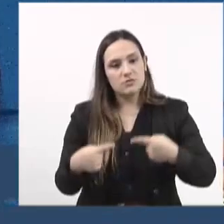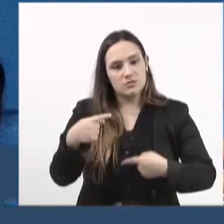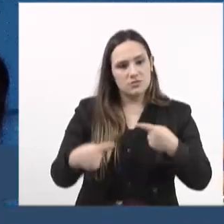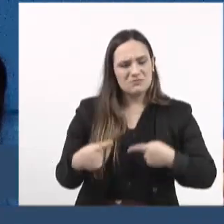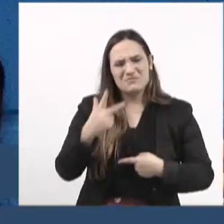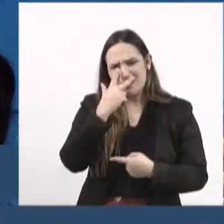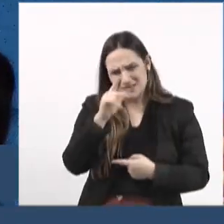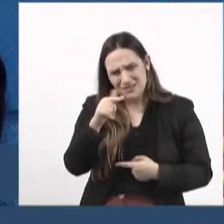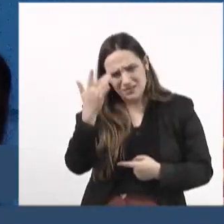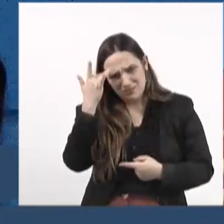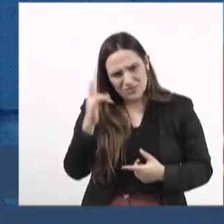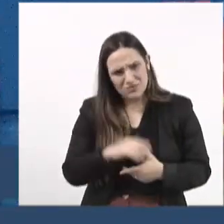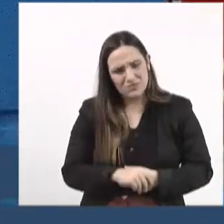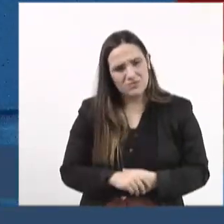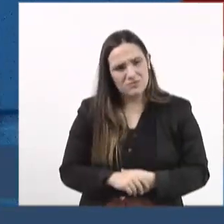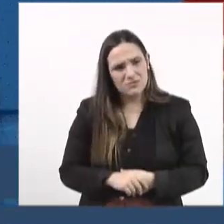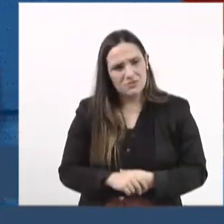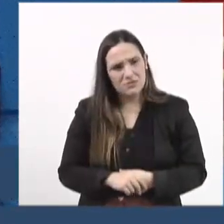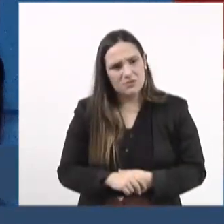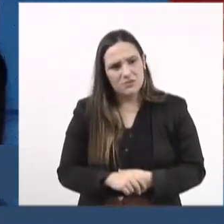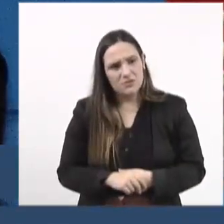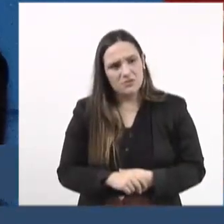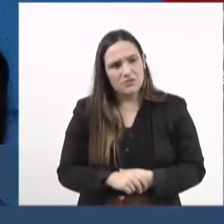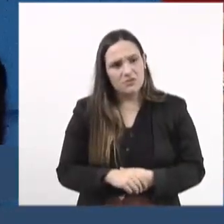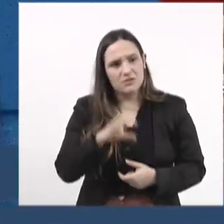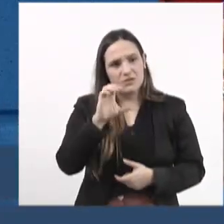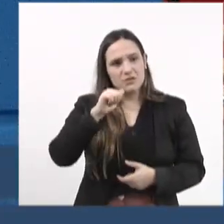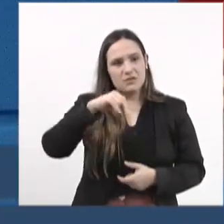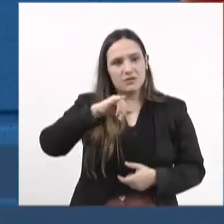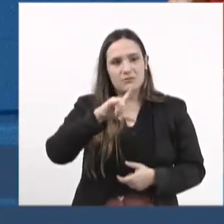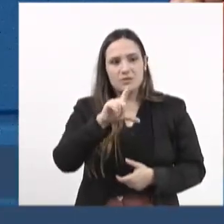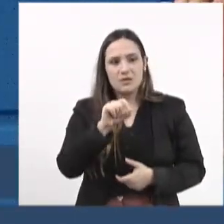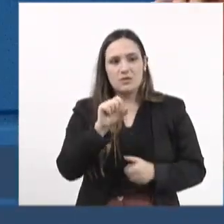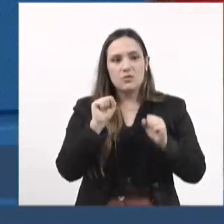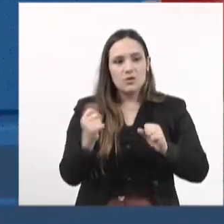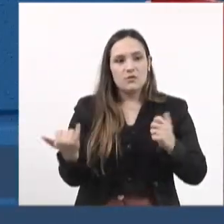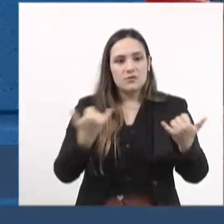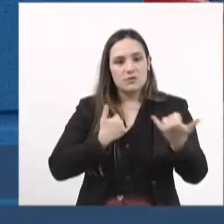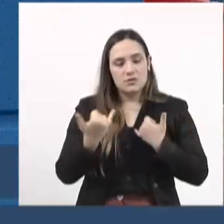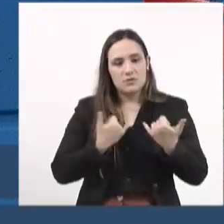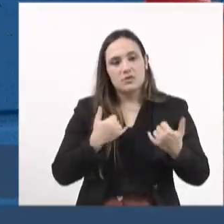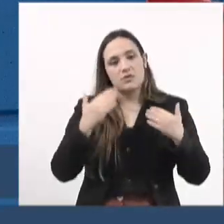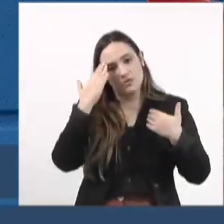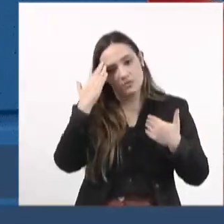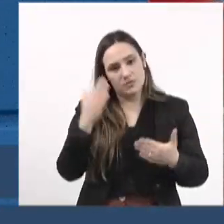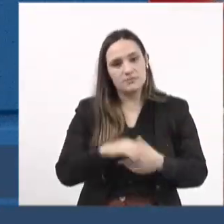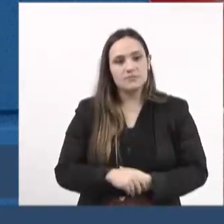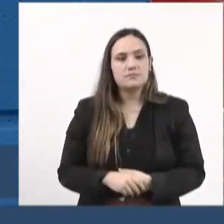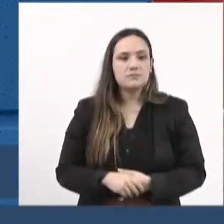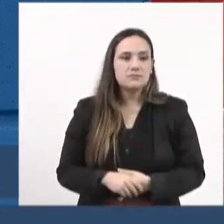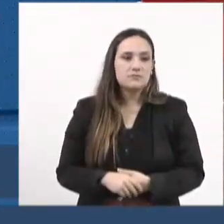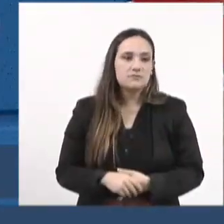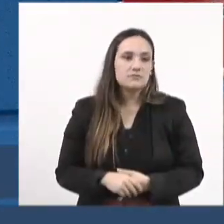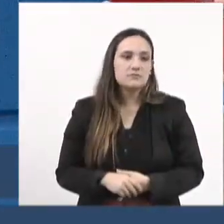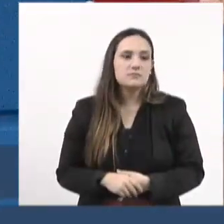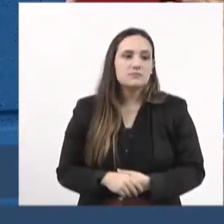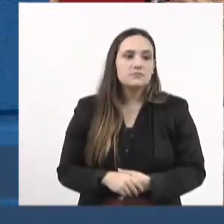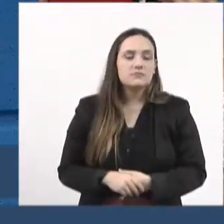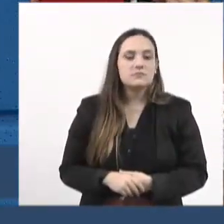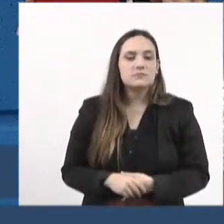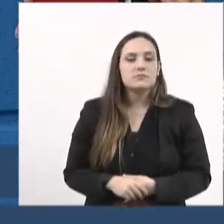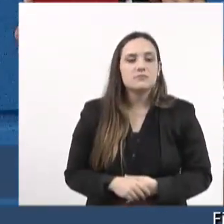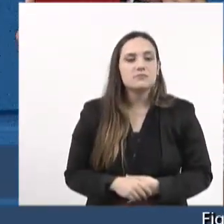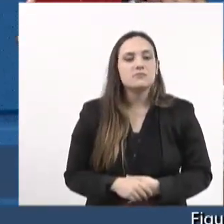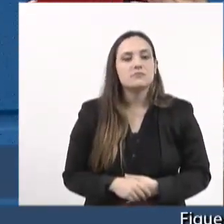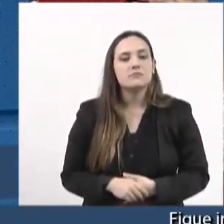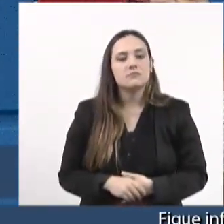calendarizado para amanhã. Eu acho que o Camilo pode nos informar. Ok? E aí, agora, a questão da comissão é